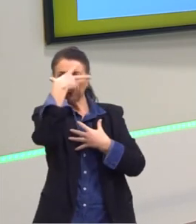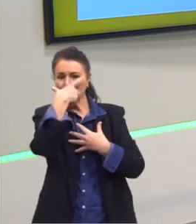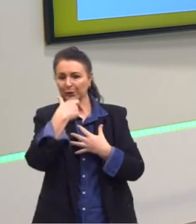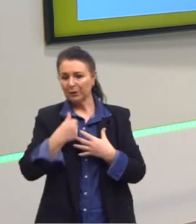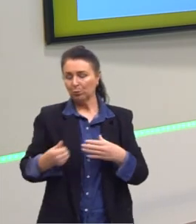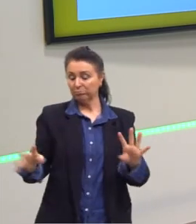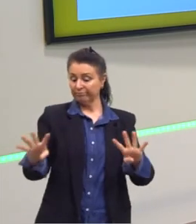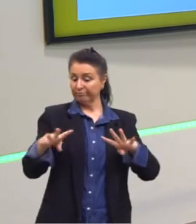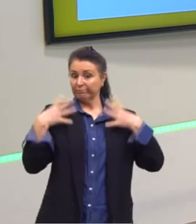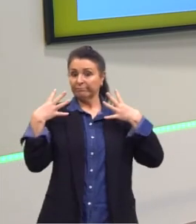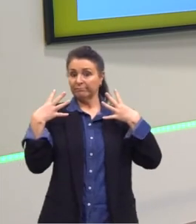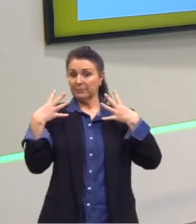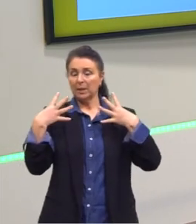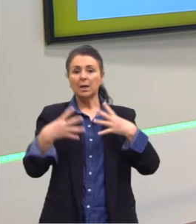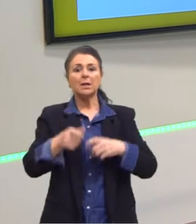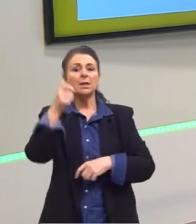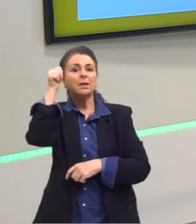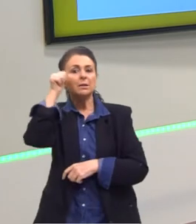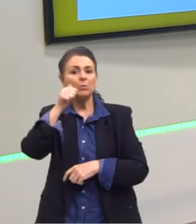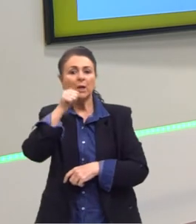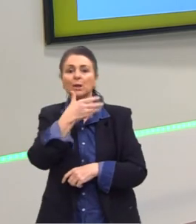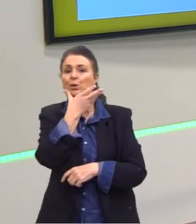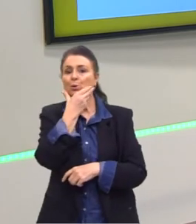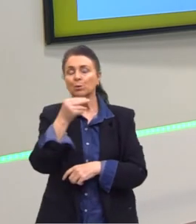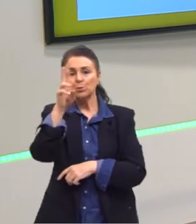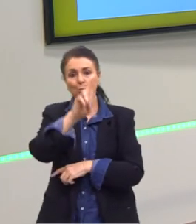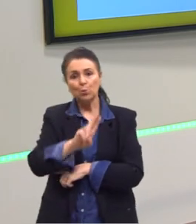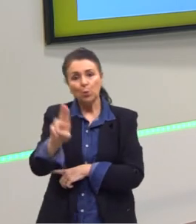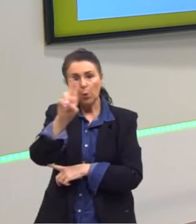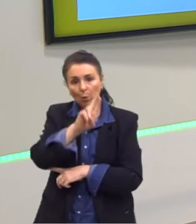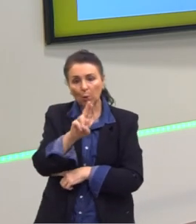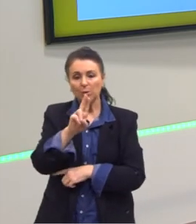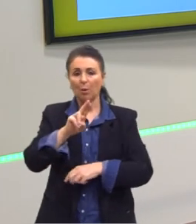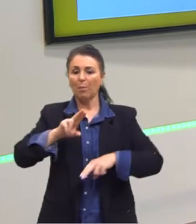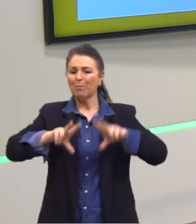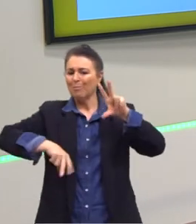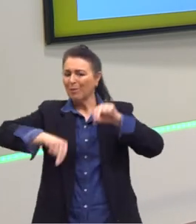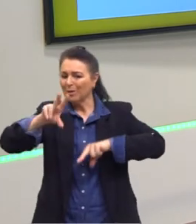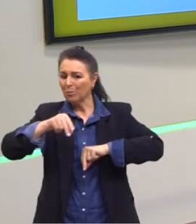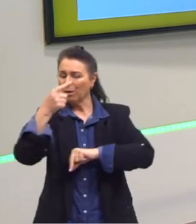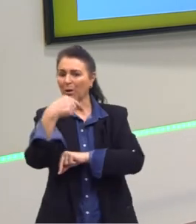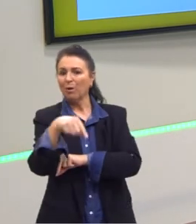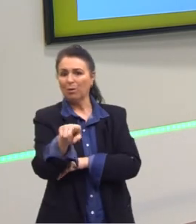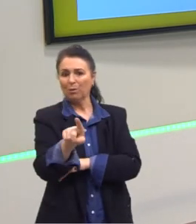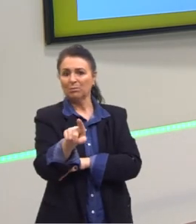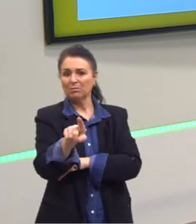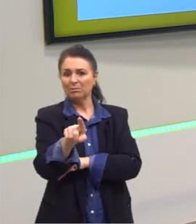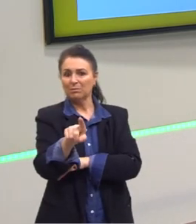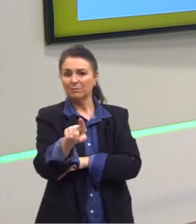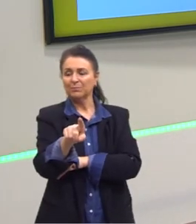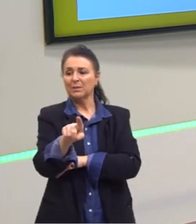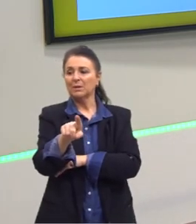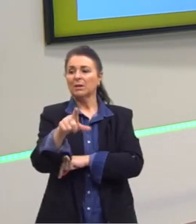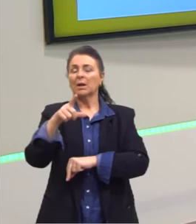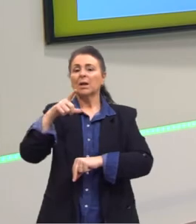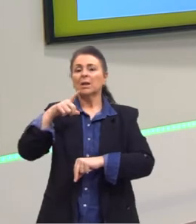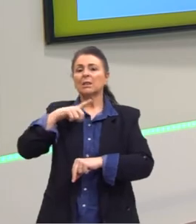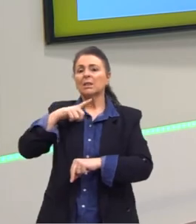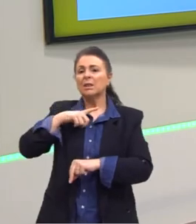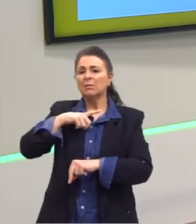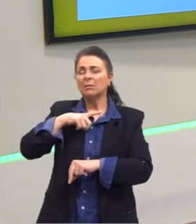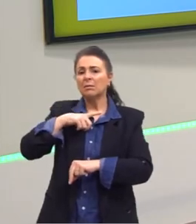atenção, e como as mulheres e os homens usam isso para poder manipular o outro. Nós temos, então,